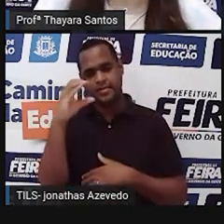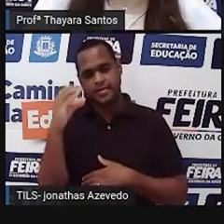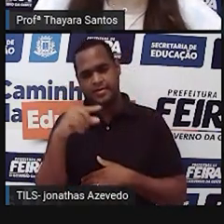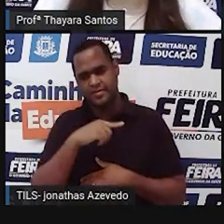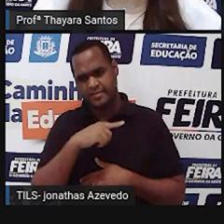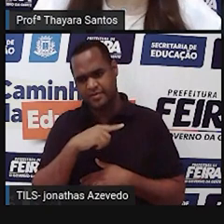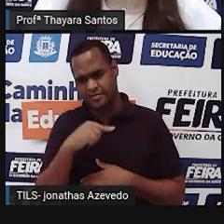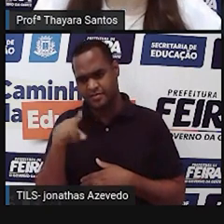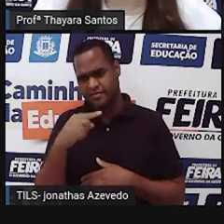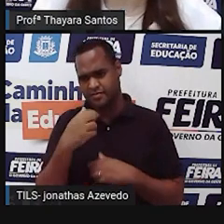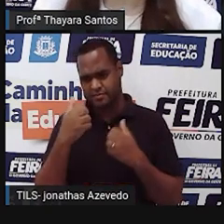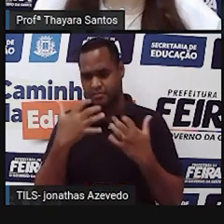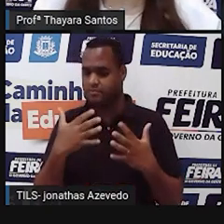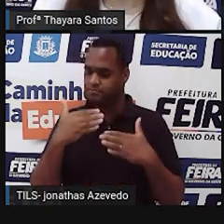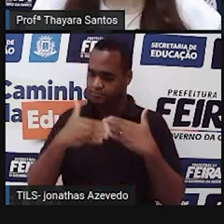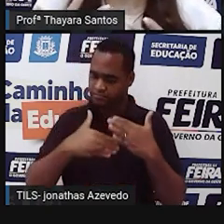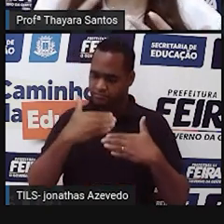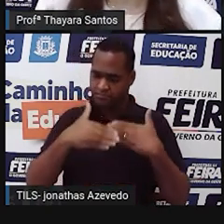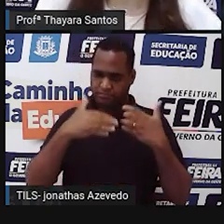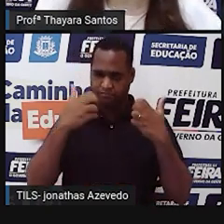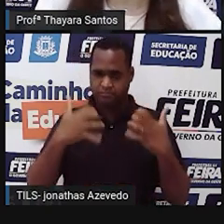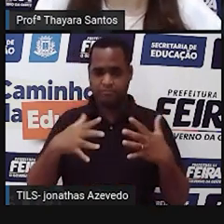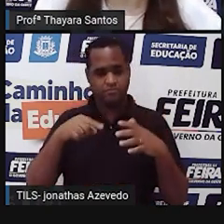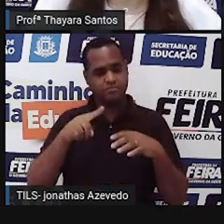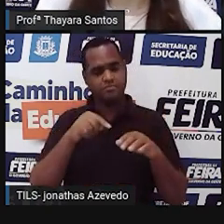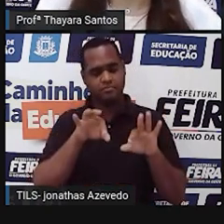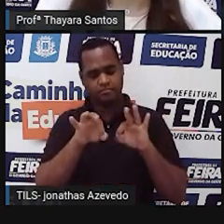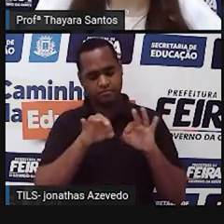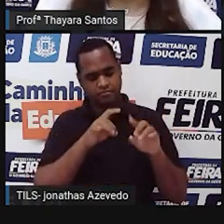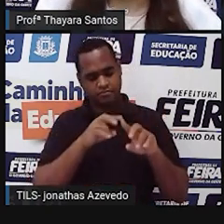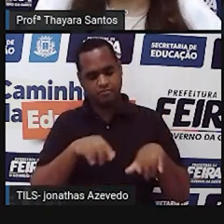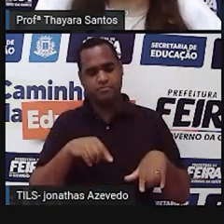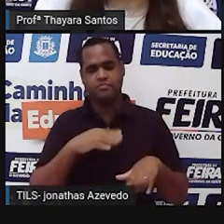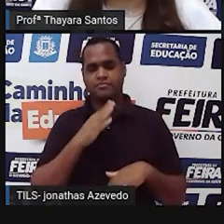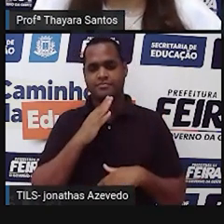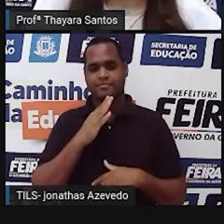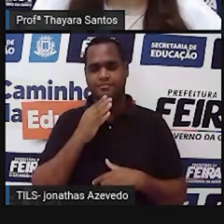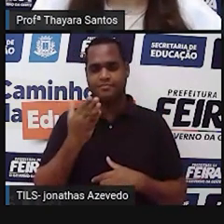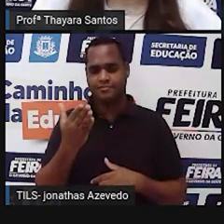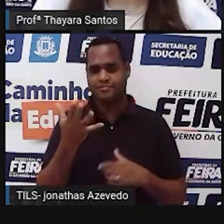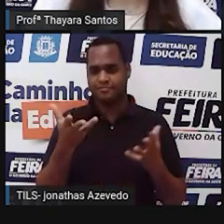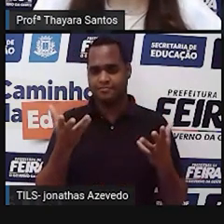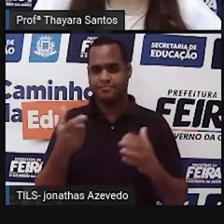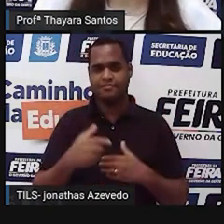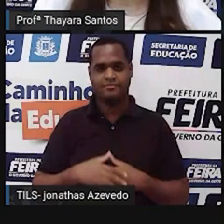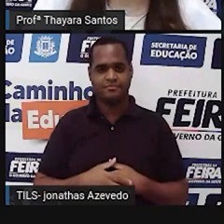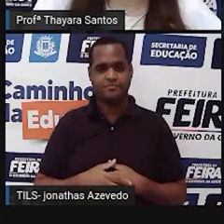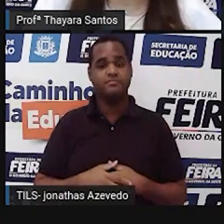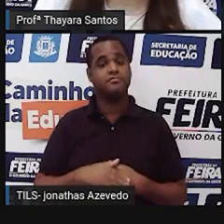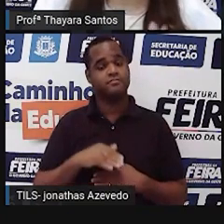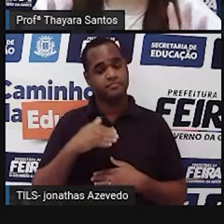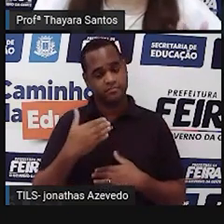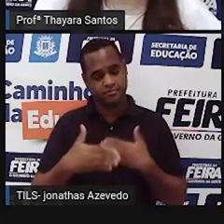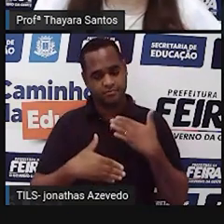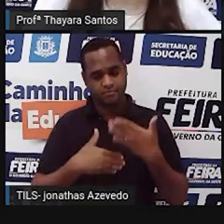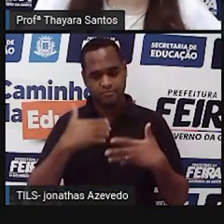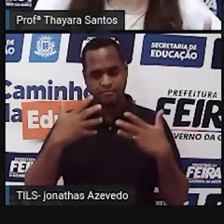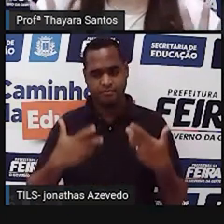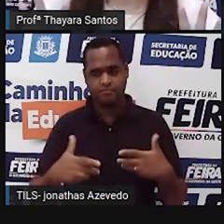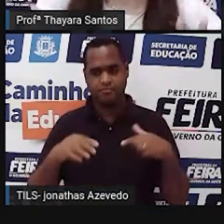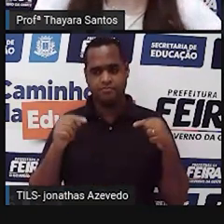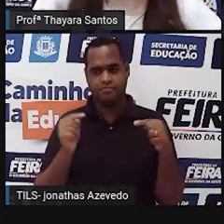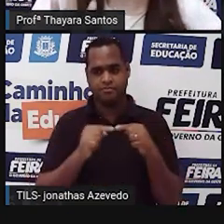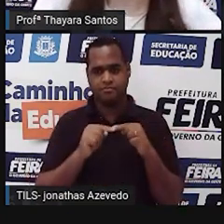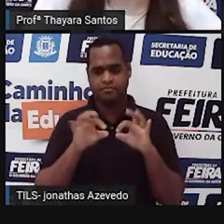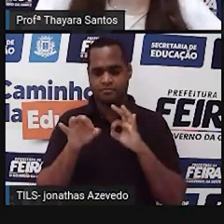científico é justamente um passo a passo para construir esse conhecimento. E esse passo a passo é formado